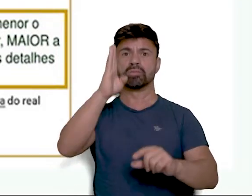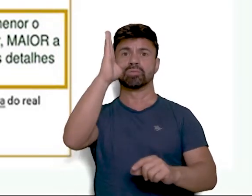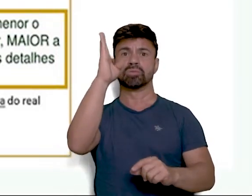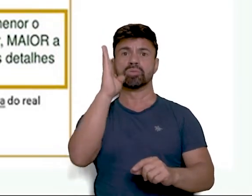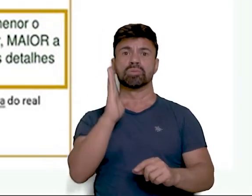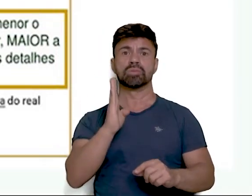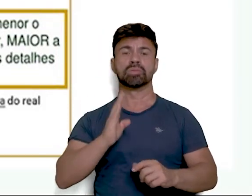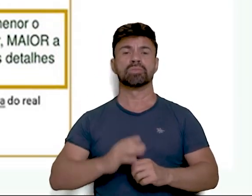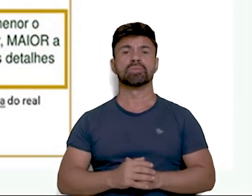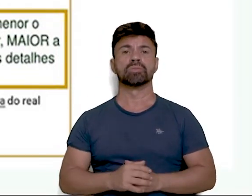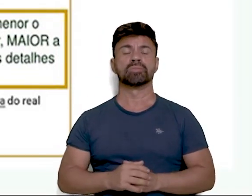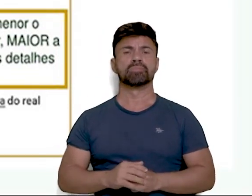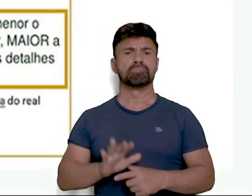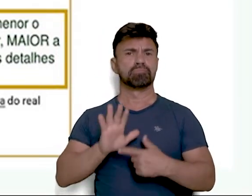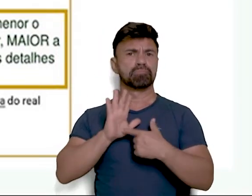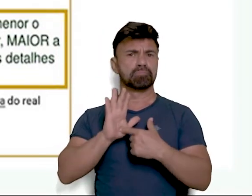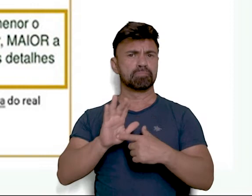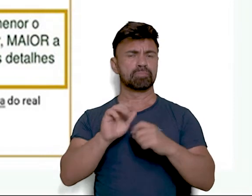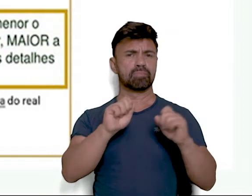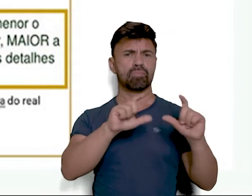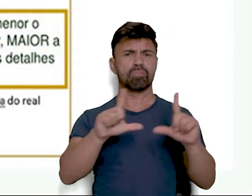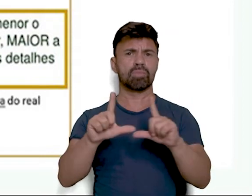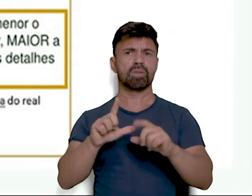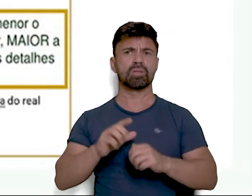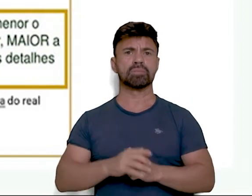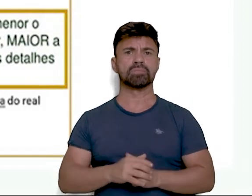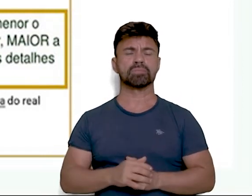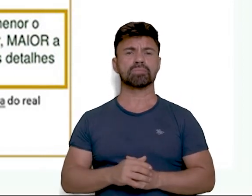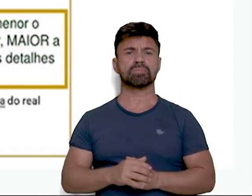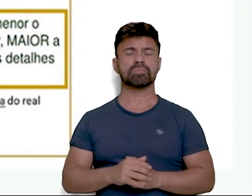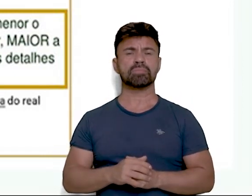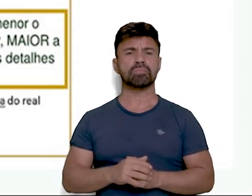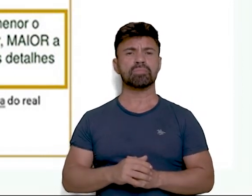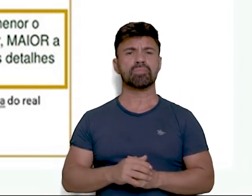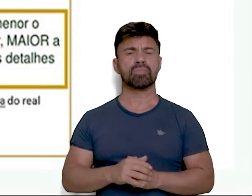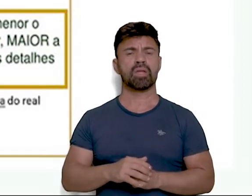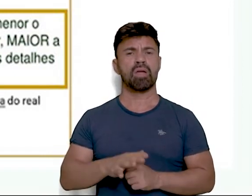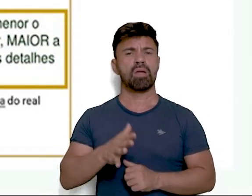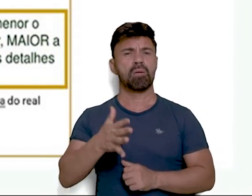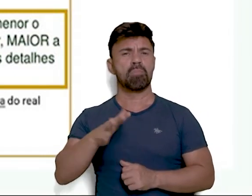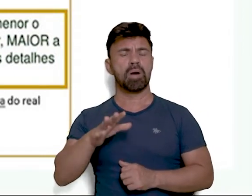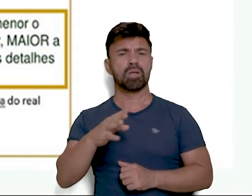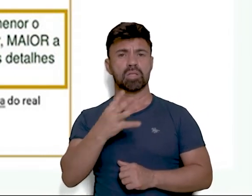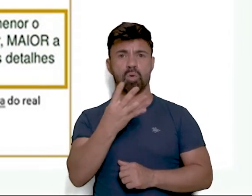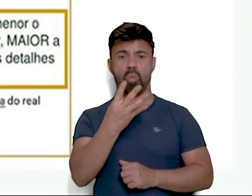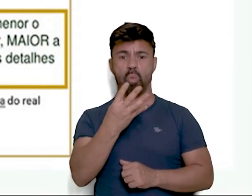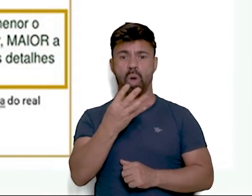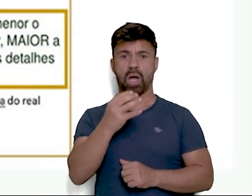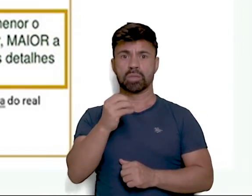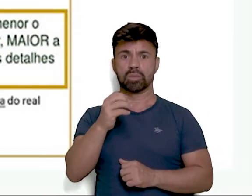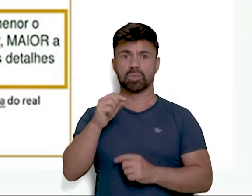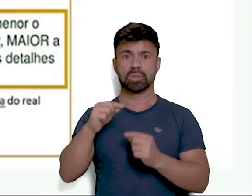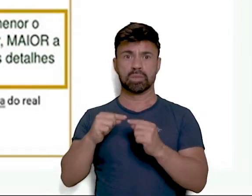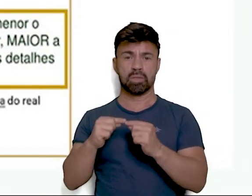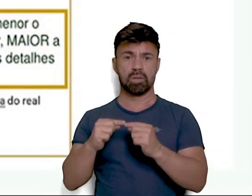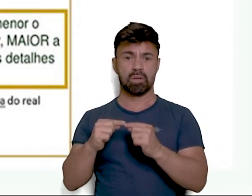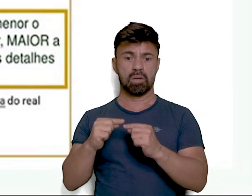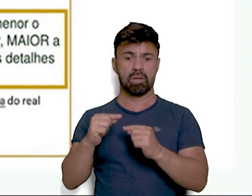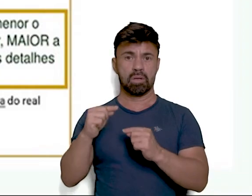aqui está... Essa imagem, essa projeção, ela foi tirada a mais ou menos 400 quilômetros de altura pelo